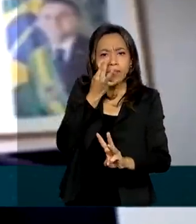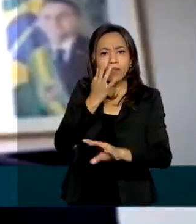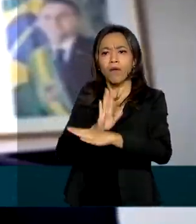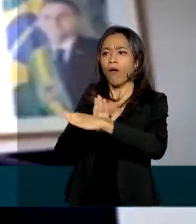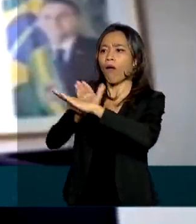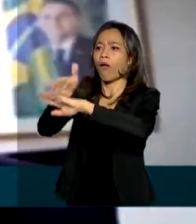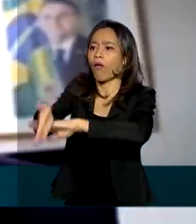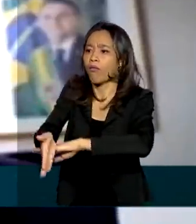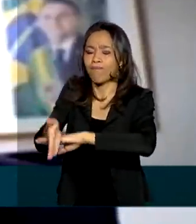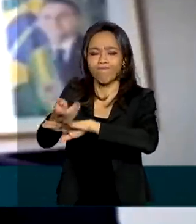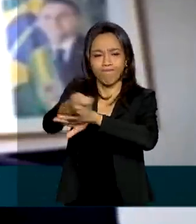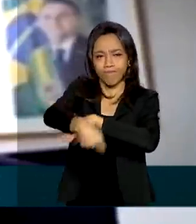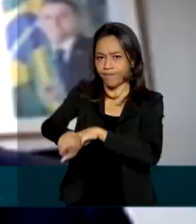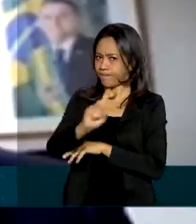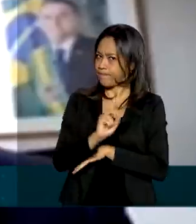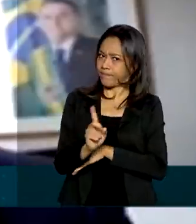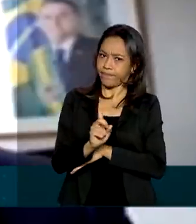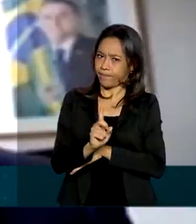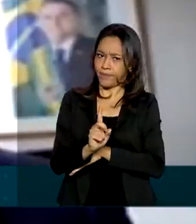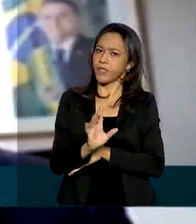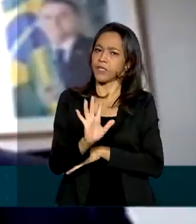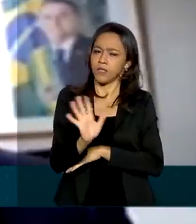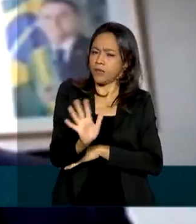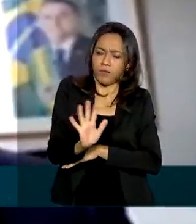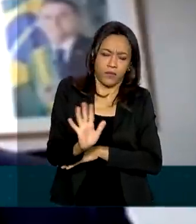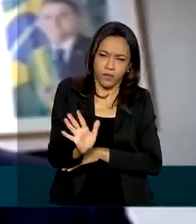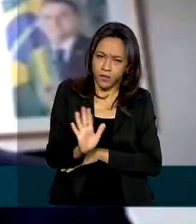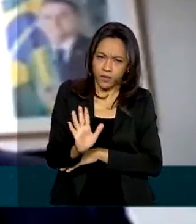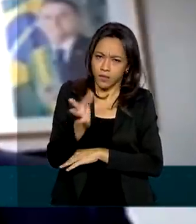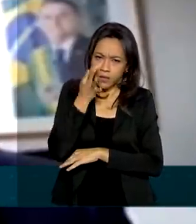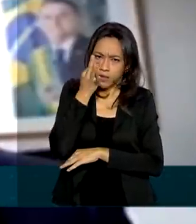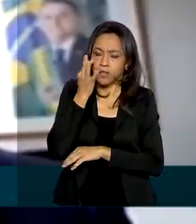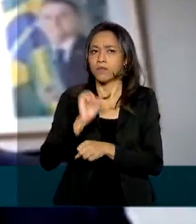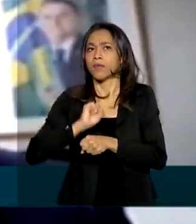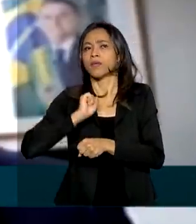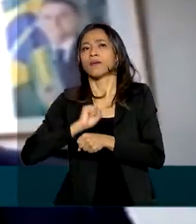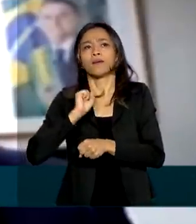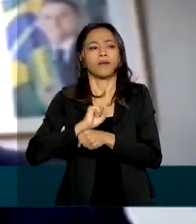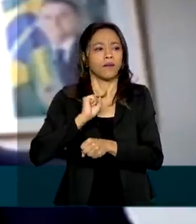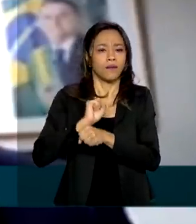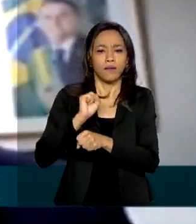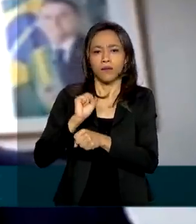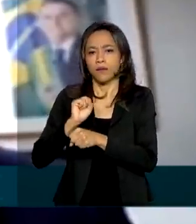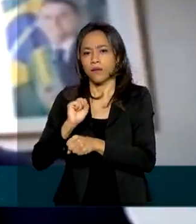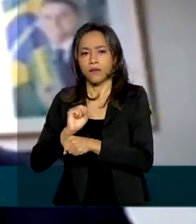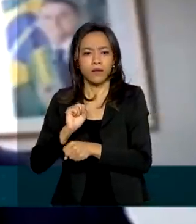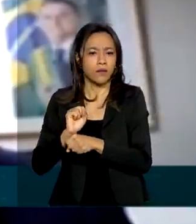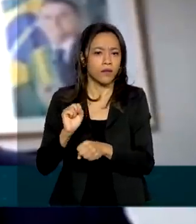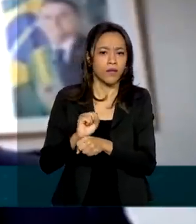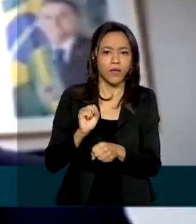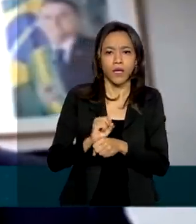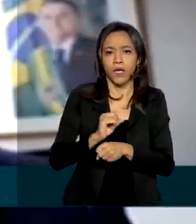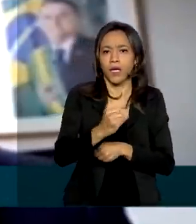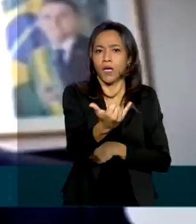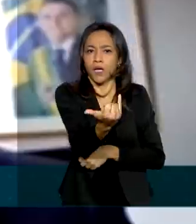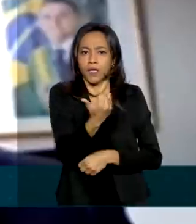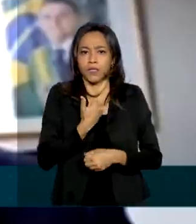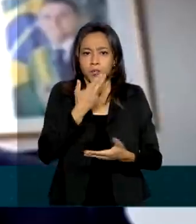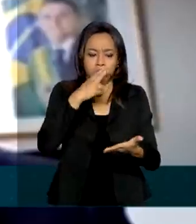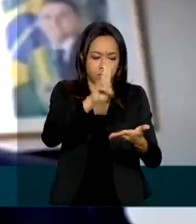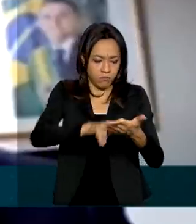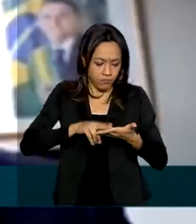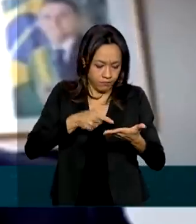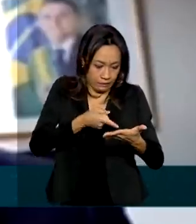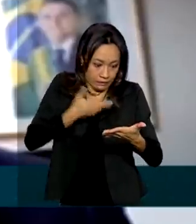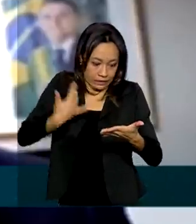presencialmente na Receita Federal. O contribuinte não precisa esperar receber nenhuma intimação da Receita